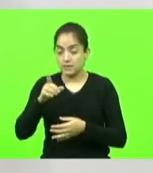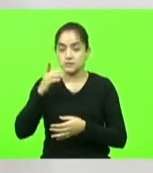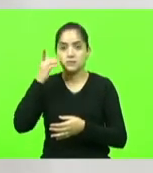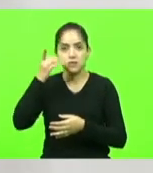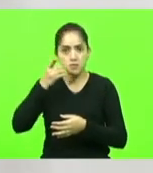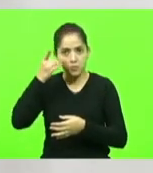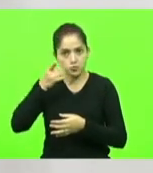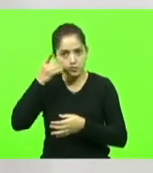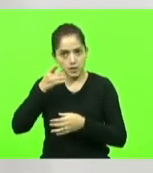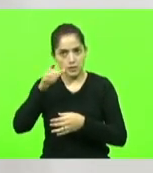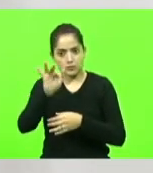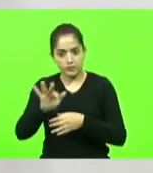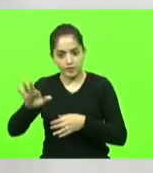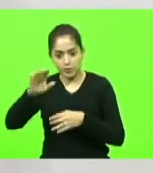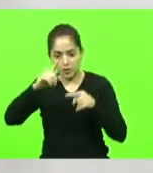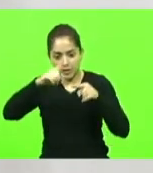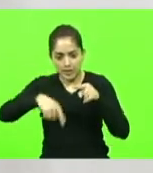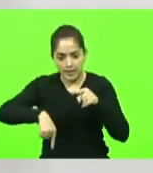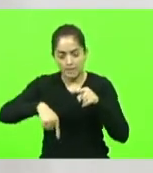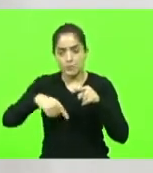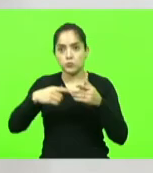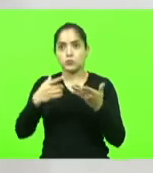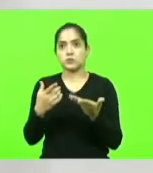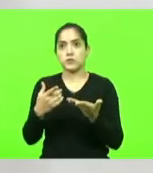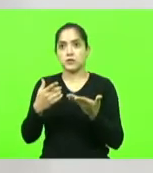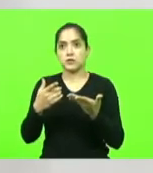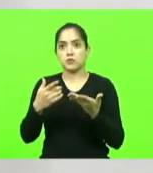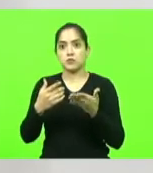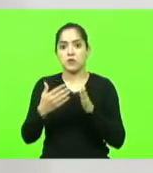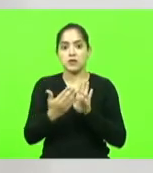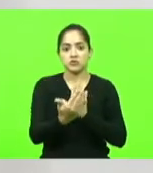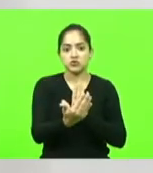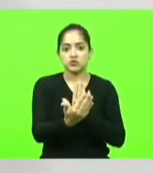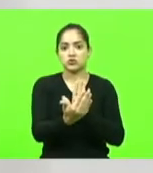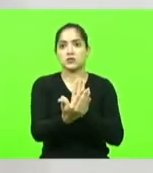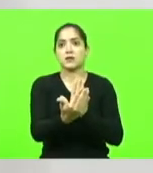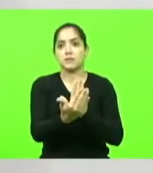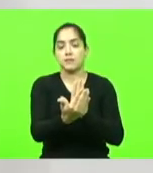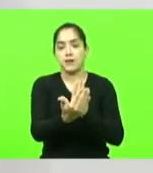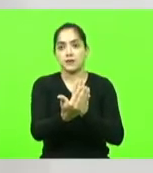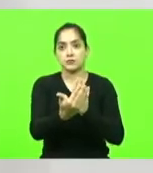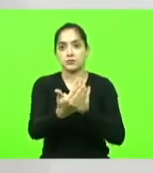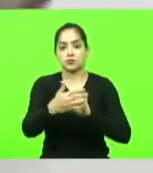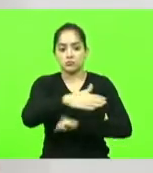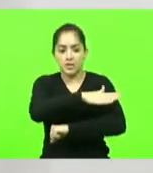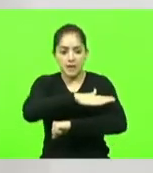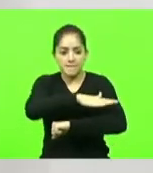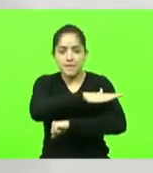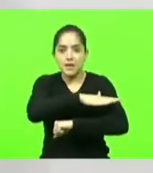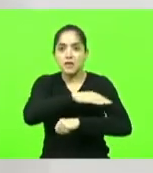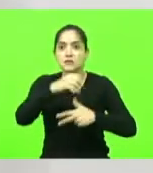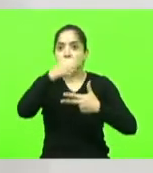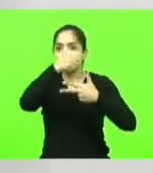proibido no dia da independência chegar perto da praça dos três poderes que justiça é essa